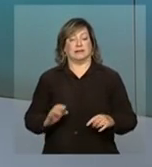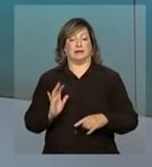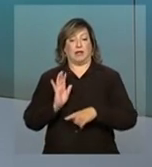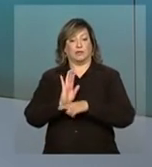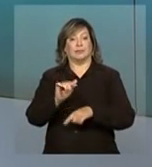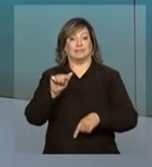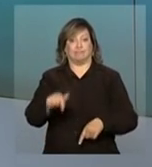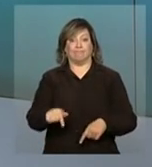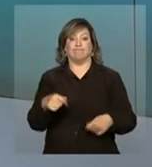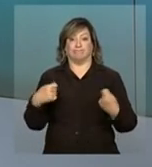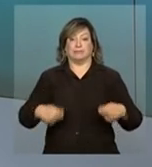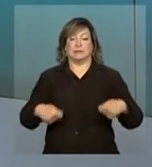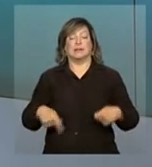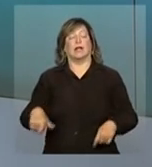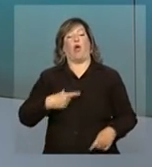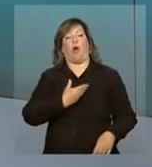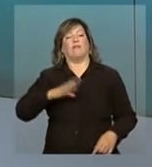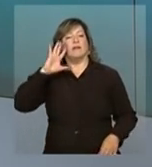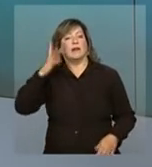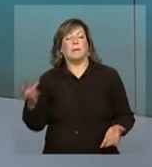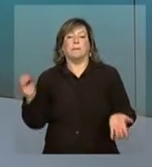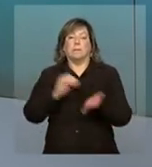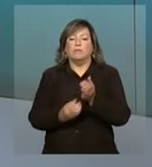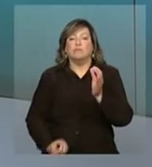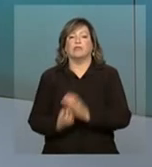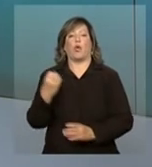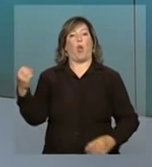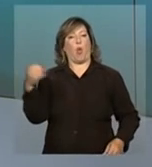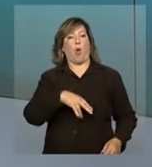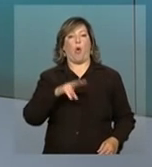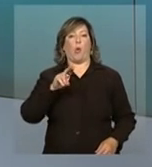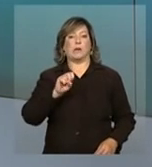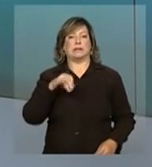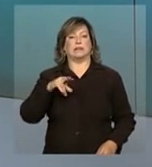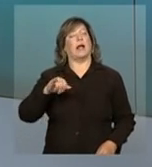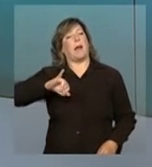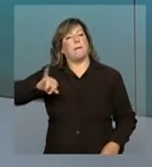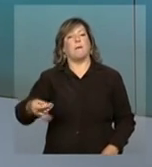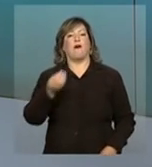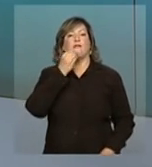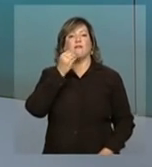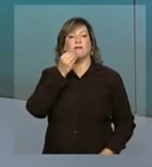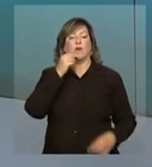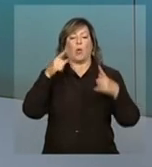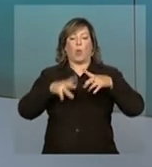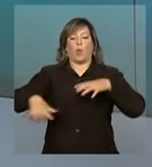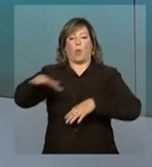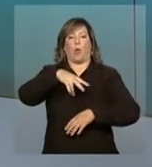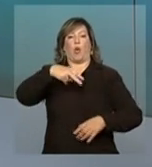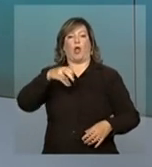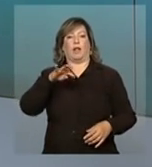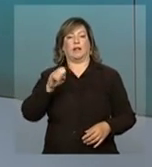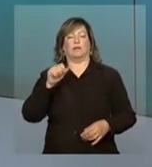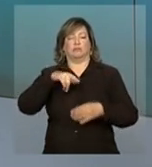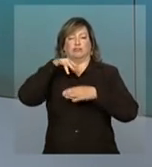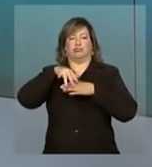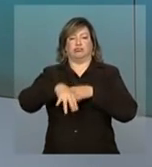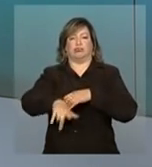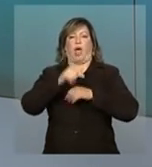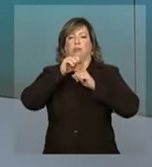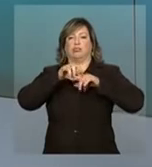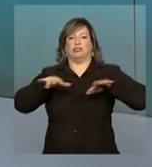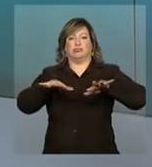governo decidiu instalar novas usinas e aproveitar o potencial elétrico da região norte. Além de dar transparência e